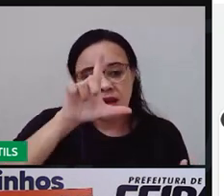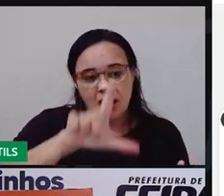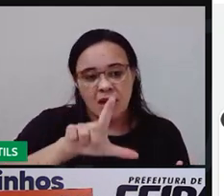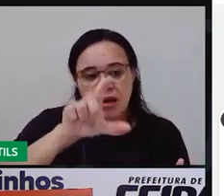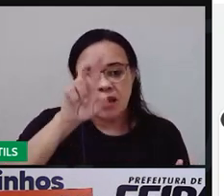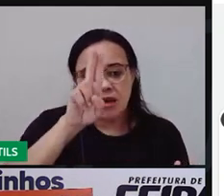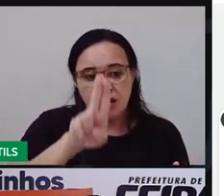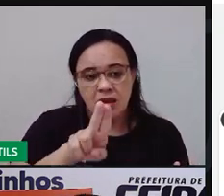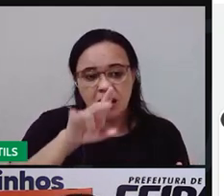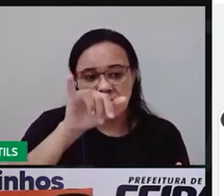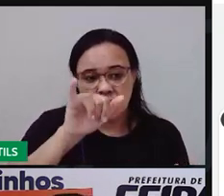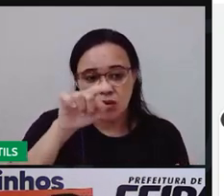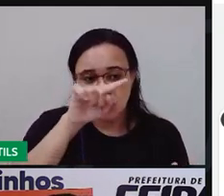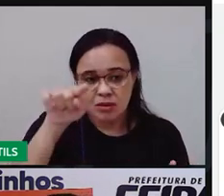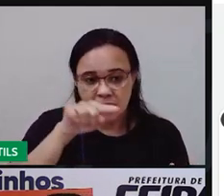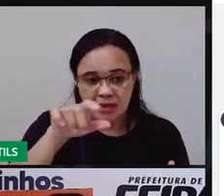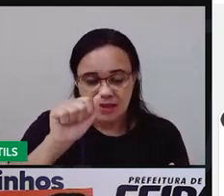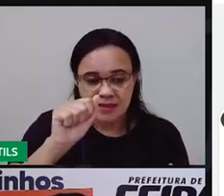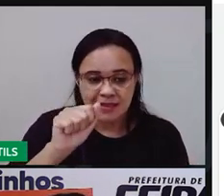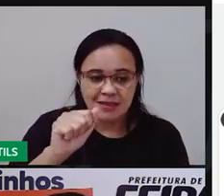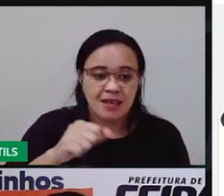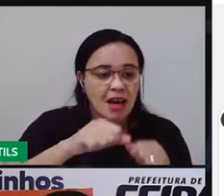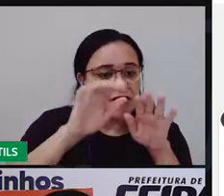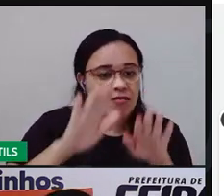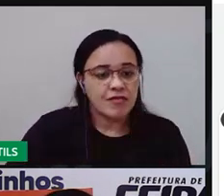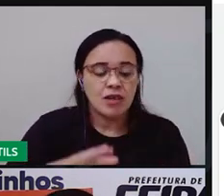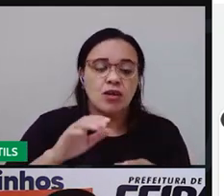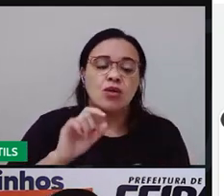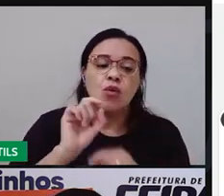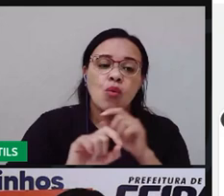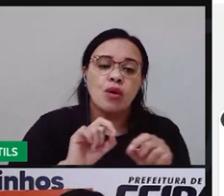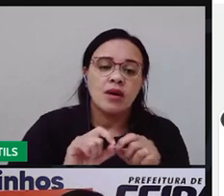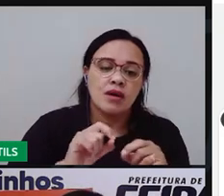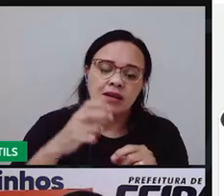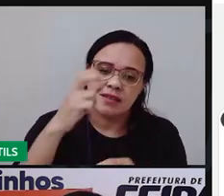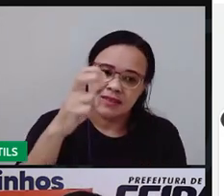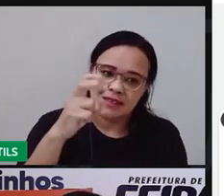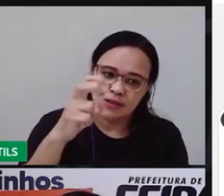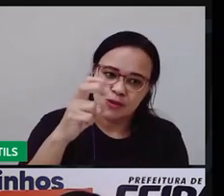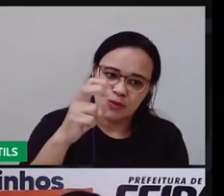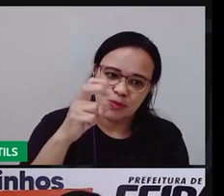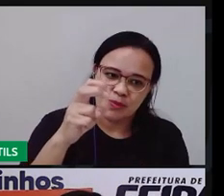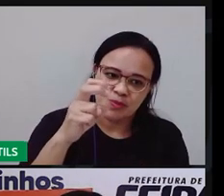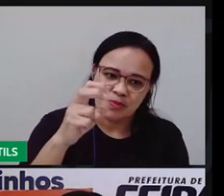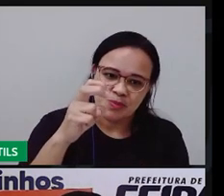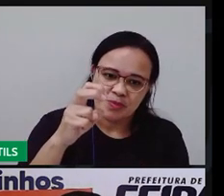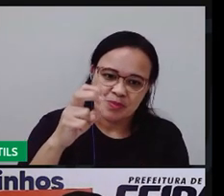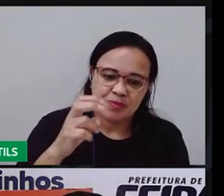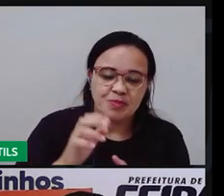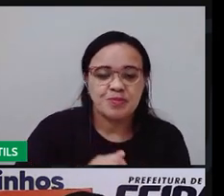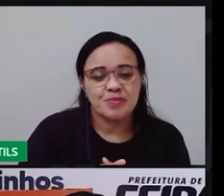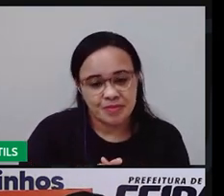oito, comeu três, ficou com cinco. Olhem.